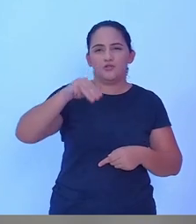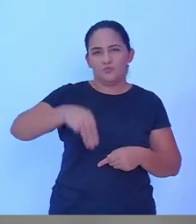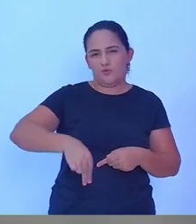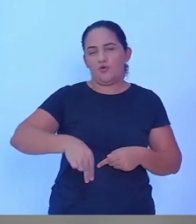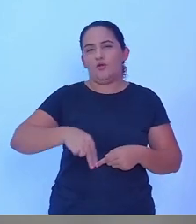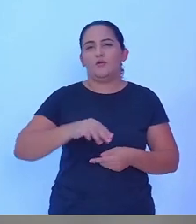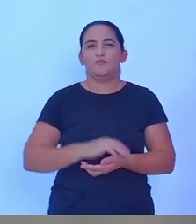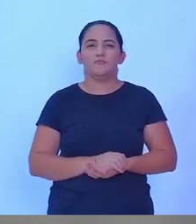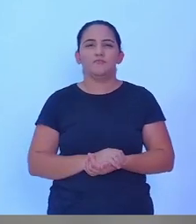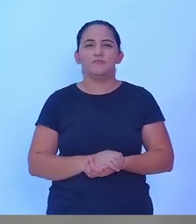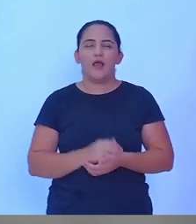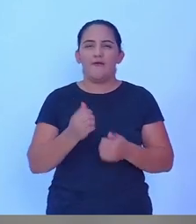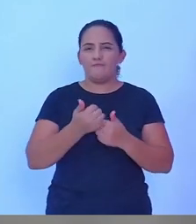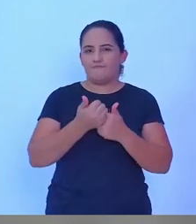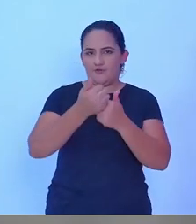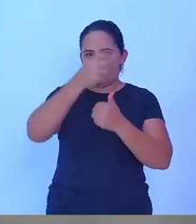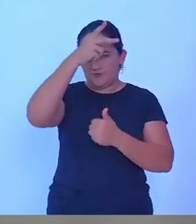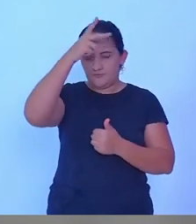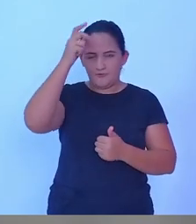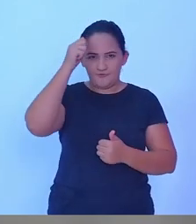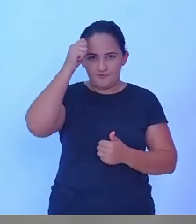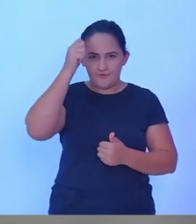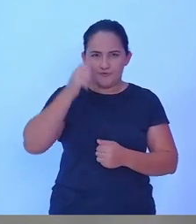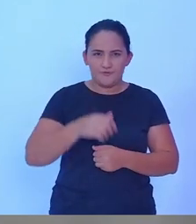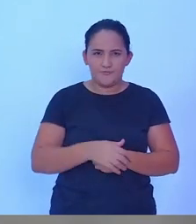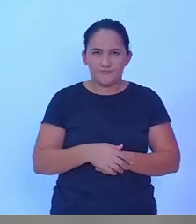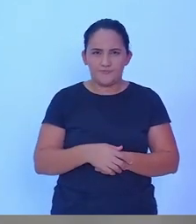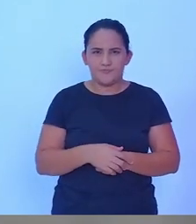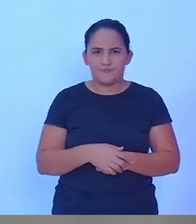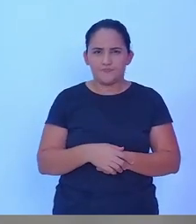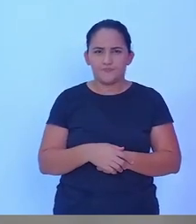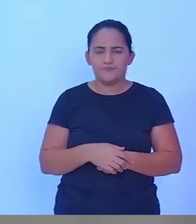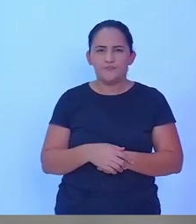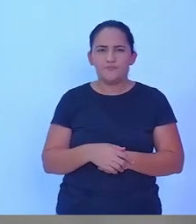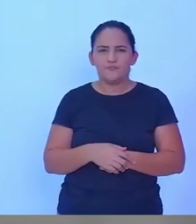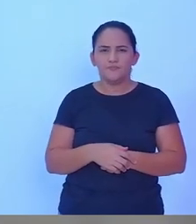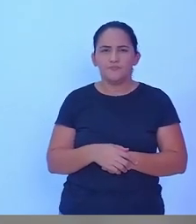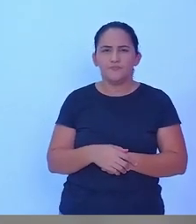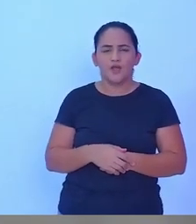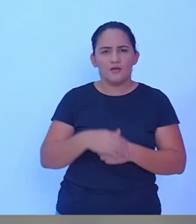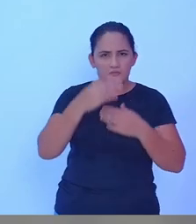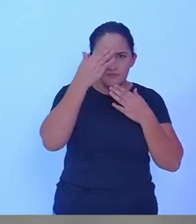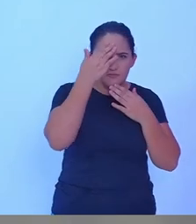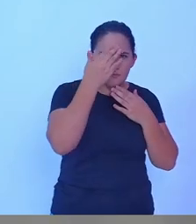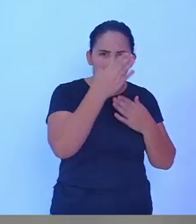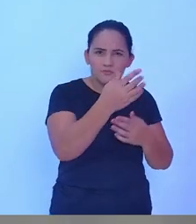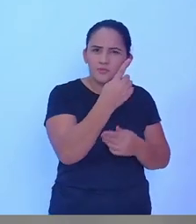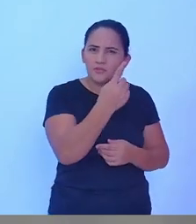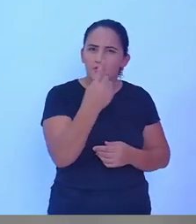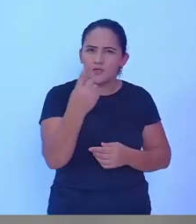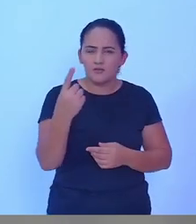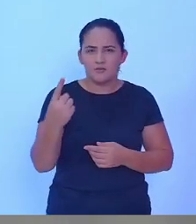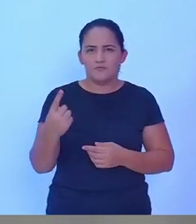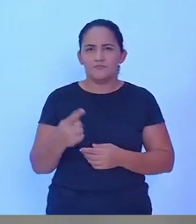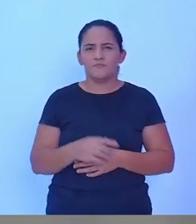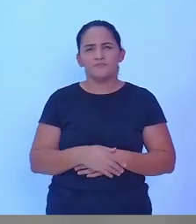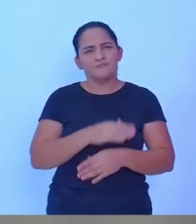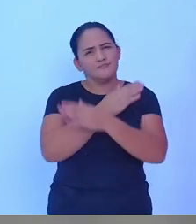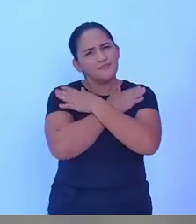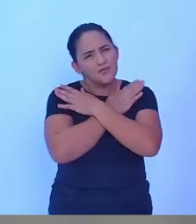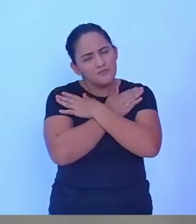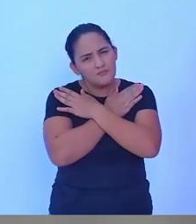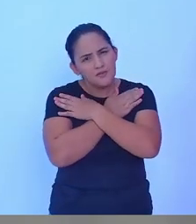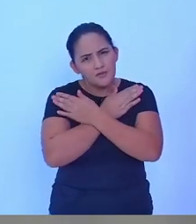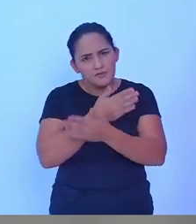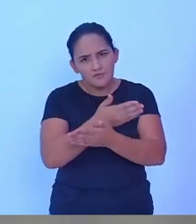vice-prefeito aqui do nosso município. Aqui eu agradeço a cada um e a cada uma e um abraço para aqueles